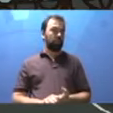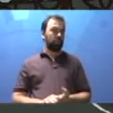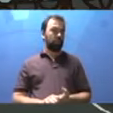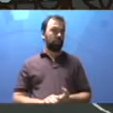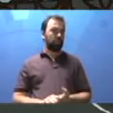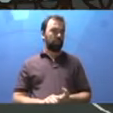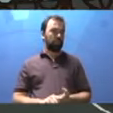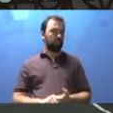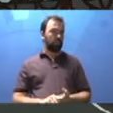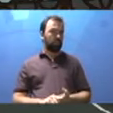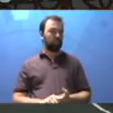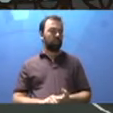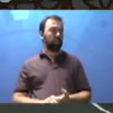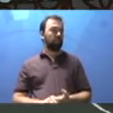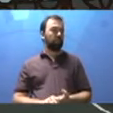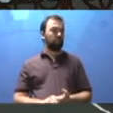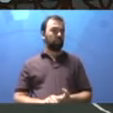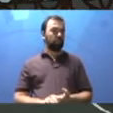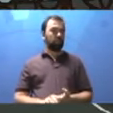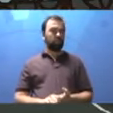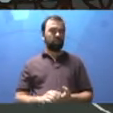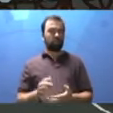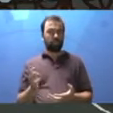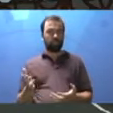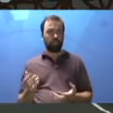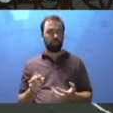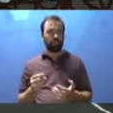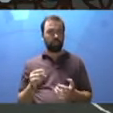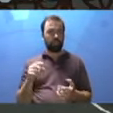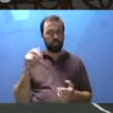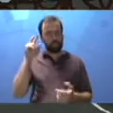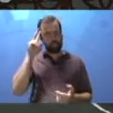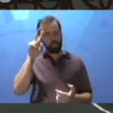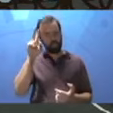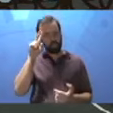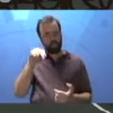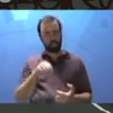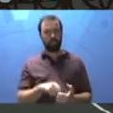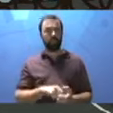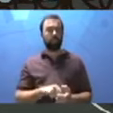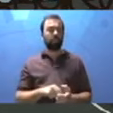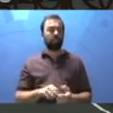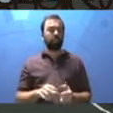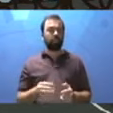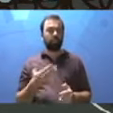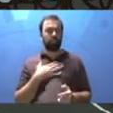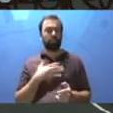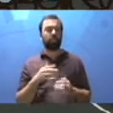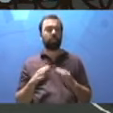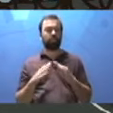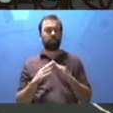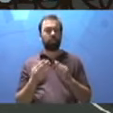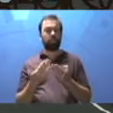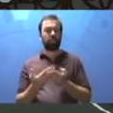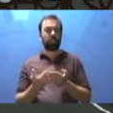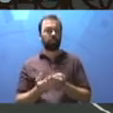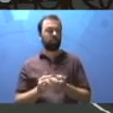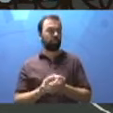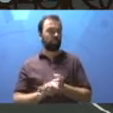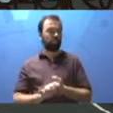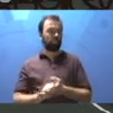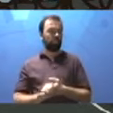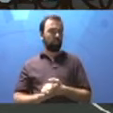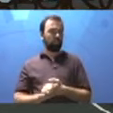falando unidade 5. Não mesmo. Sabe por quê? A história da minha escola. E eu não estou lá na minha escola. Não tem como a gente trabalhar.